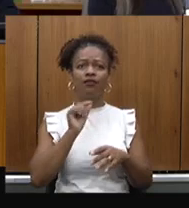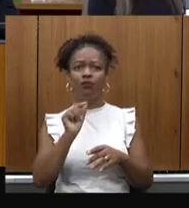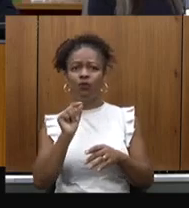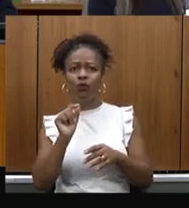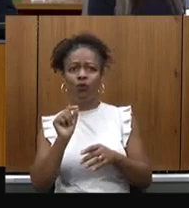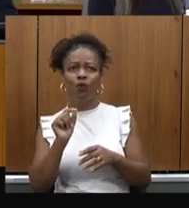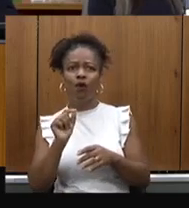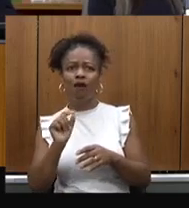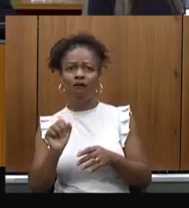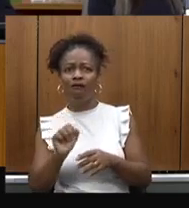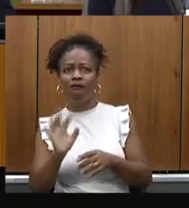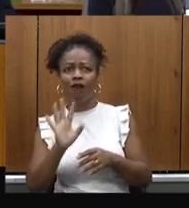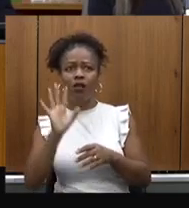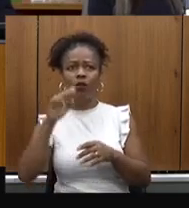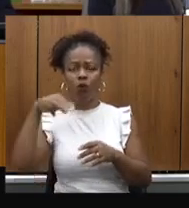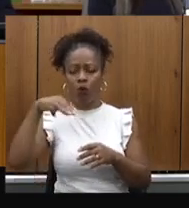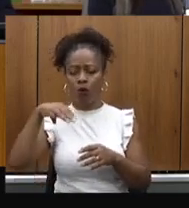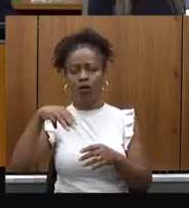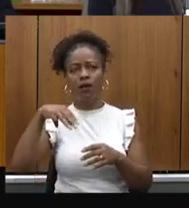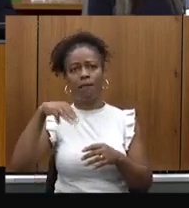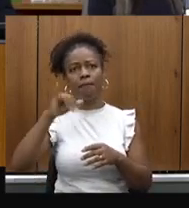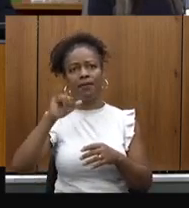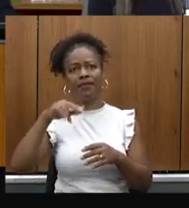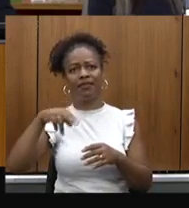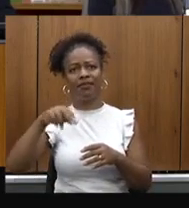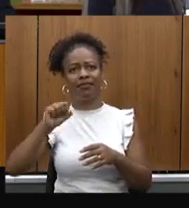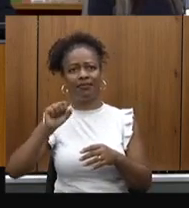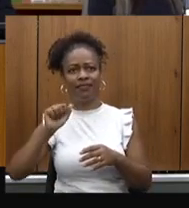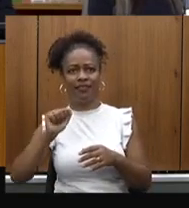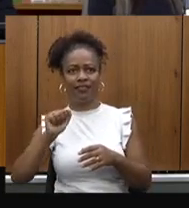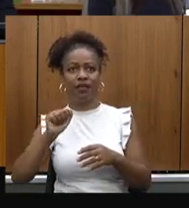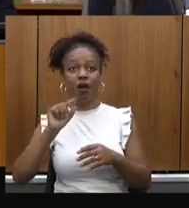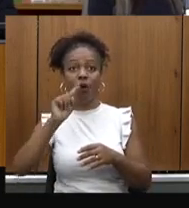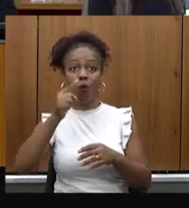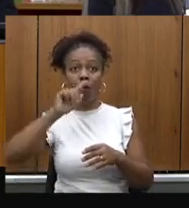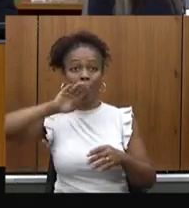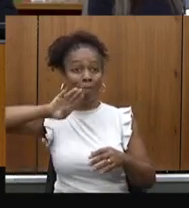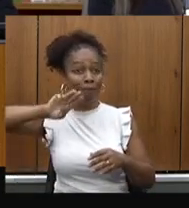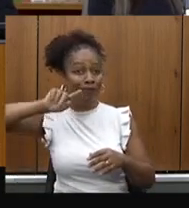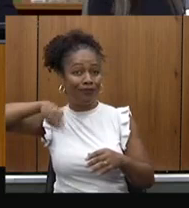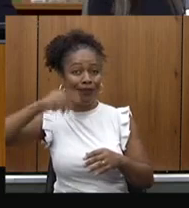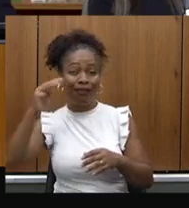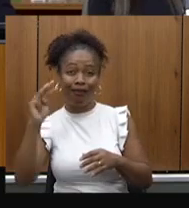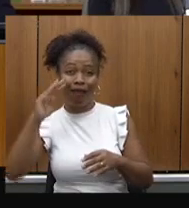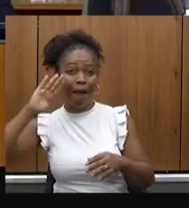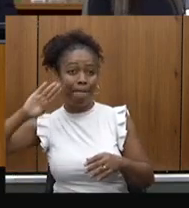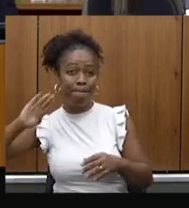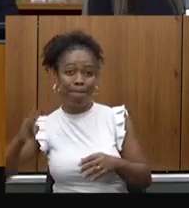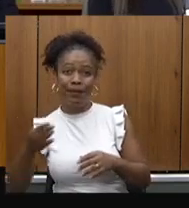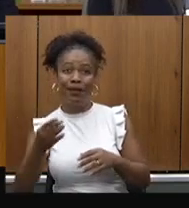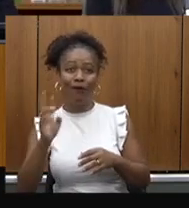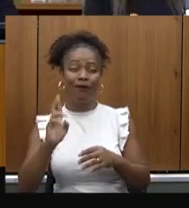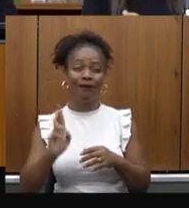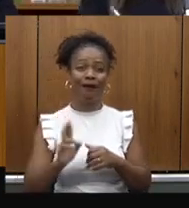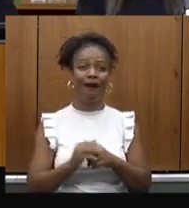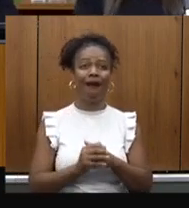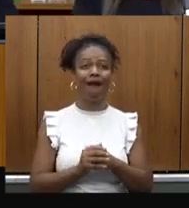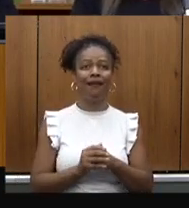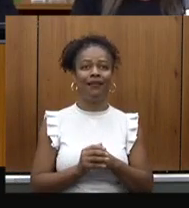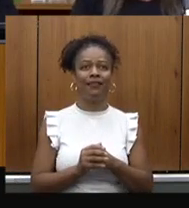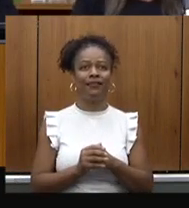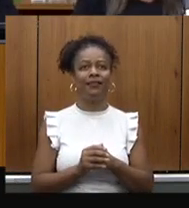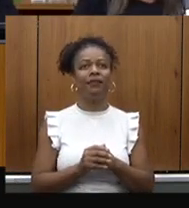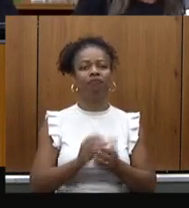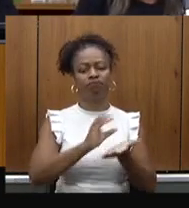Nós saímos aí de menos de 700 bilhões de reais para mais de 1,3 bilhões de reais dentro dessa política